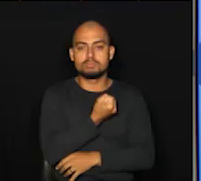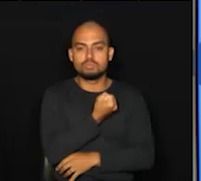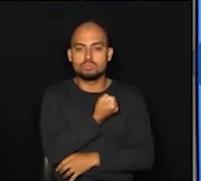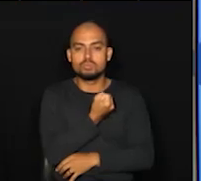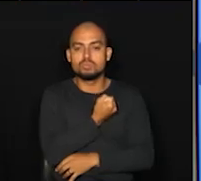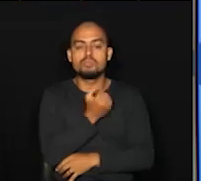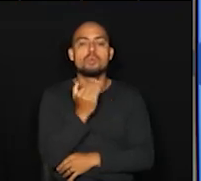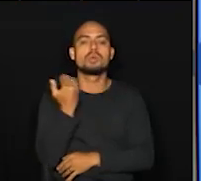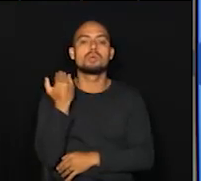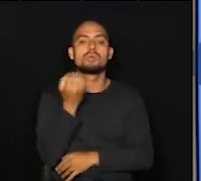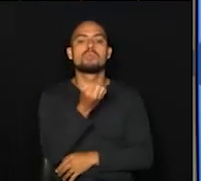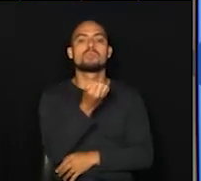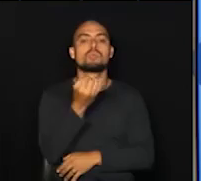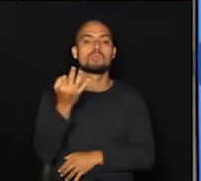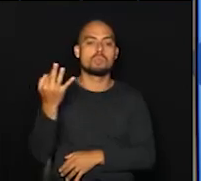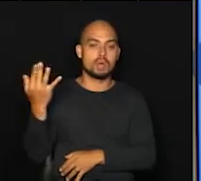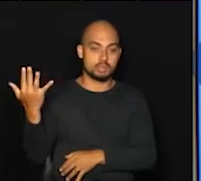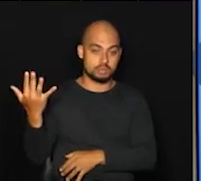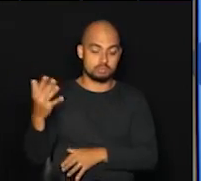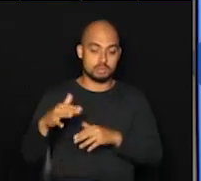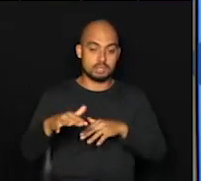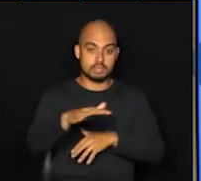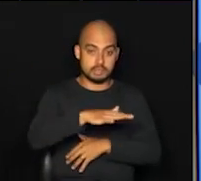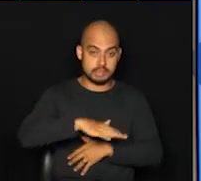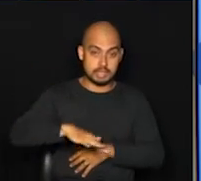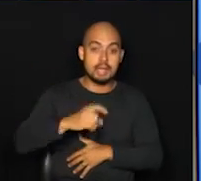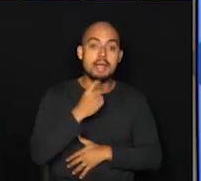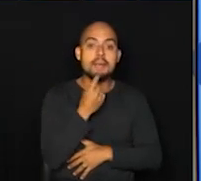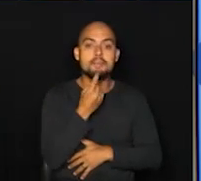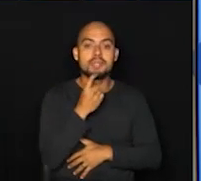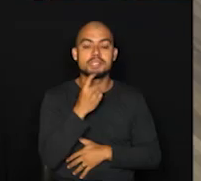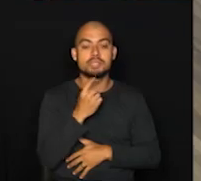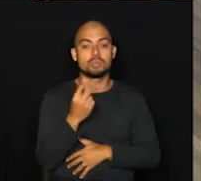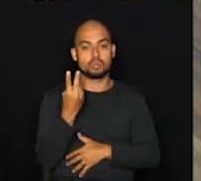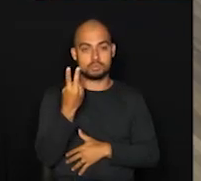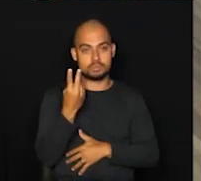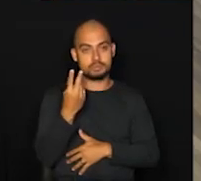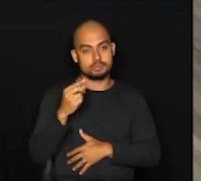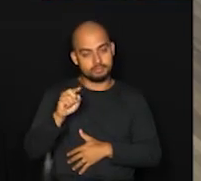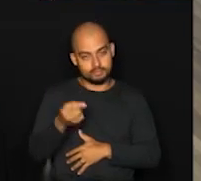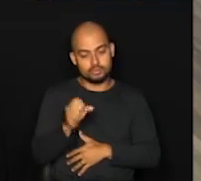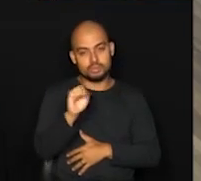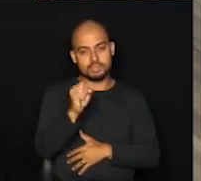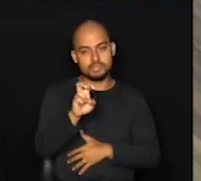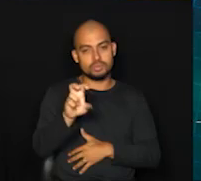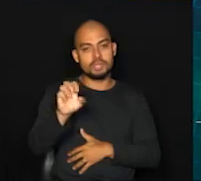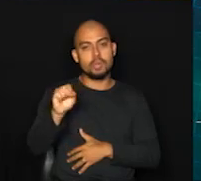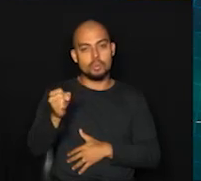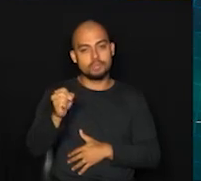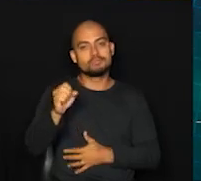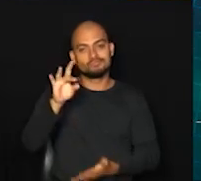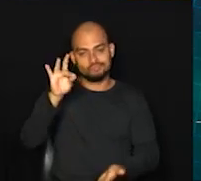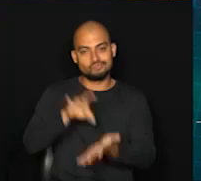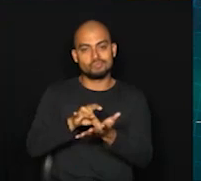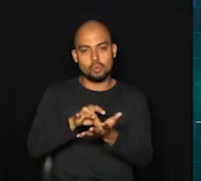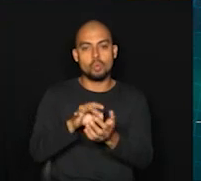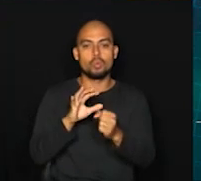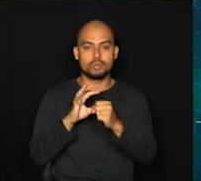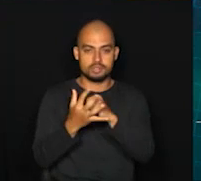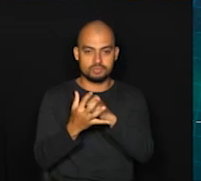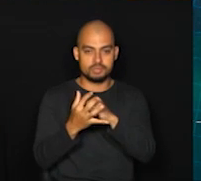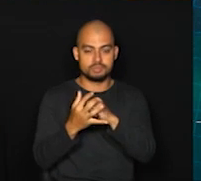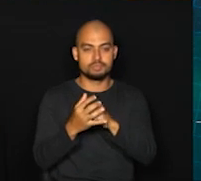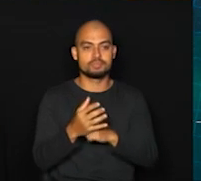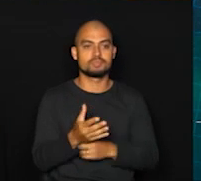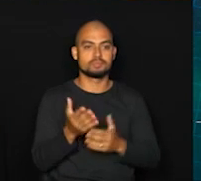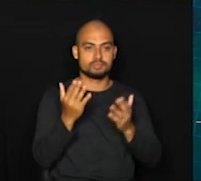metropolitana de Campinas, nós temos 2.858 mortes confirmadas. Só na nossa cidade,